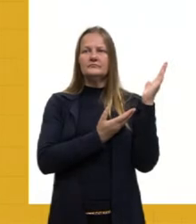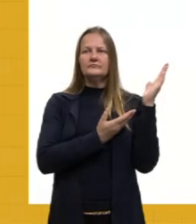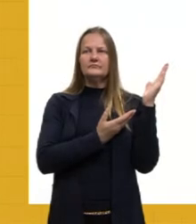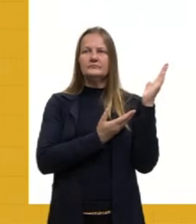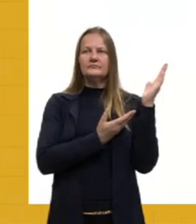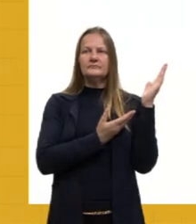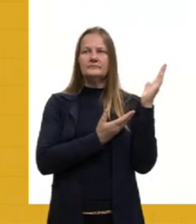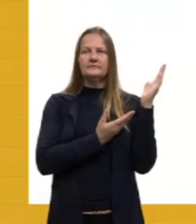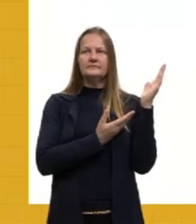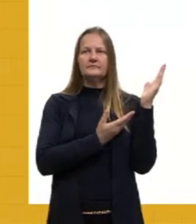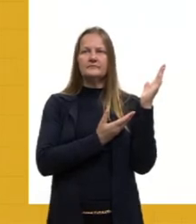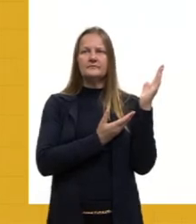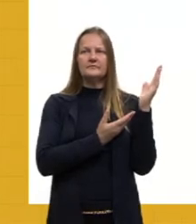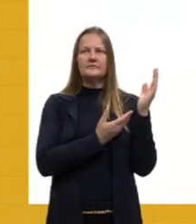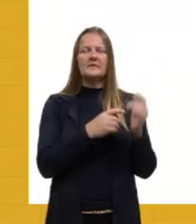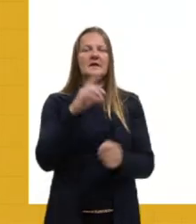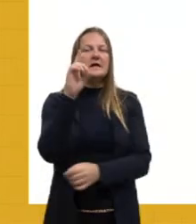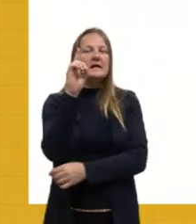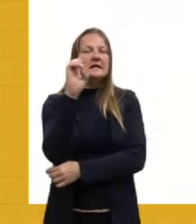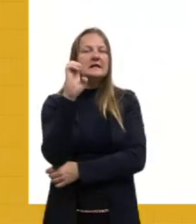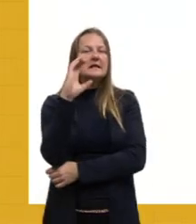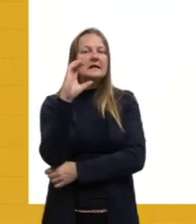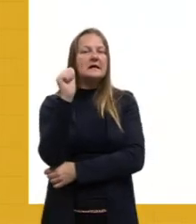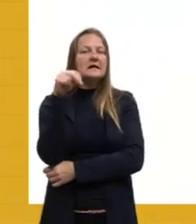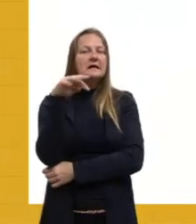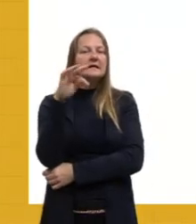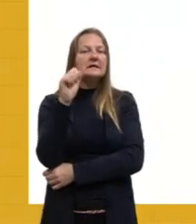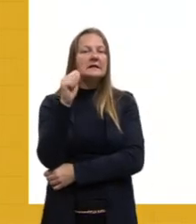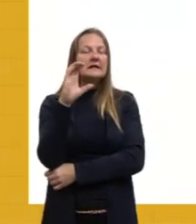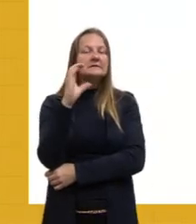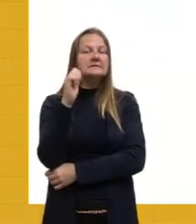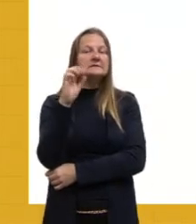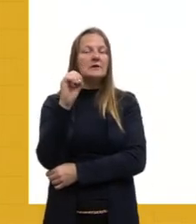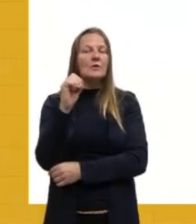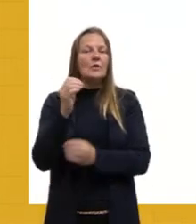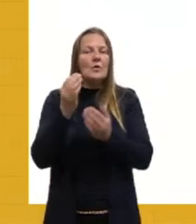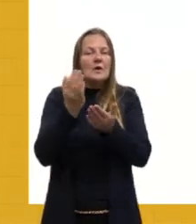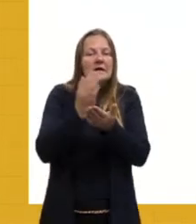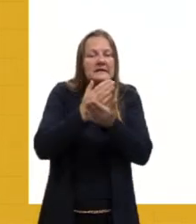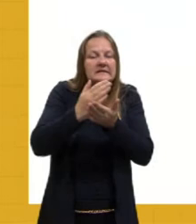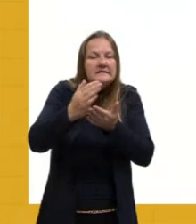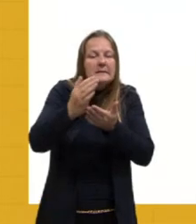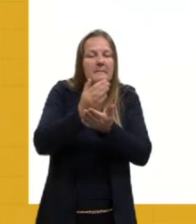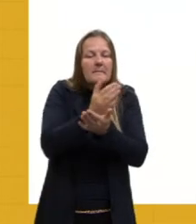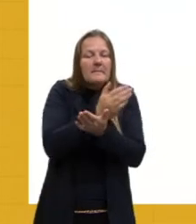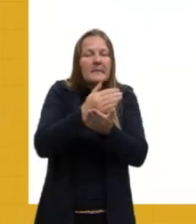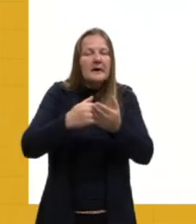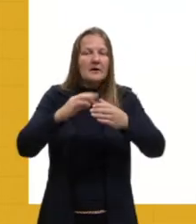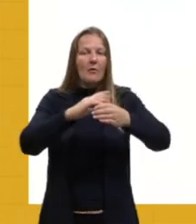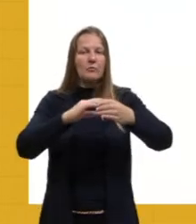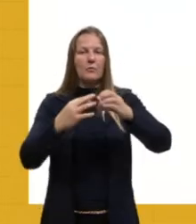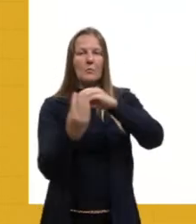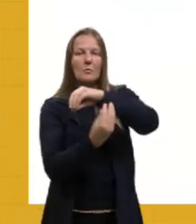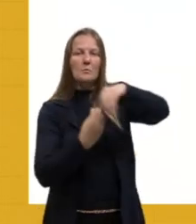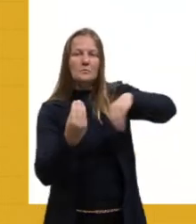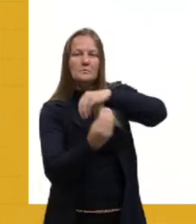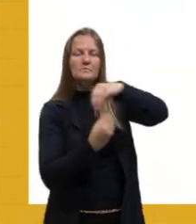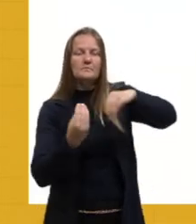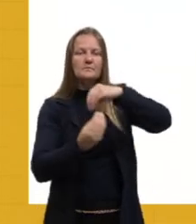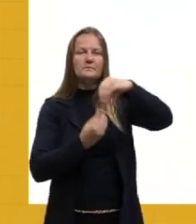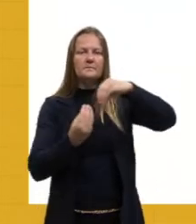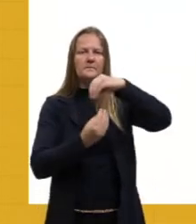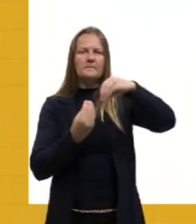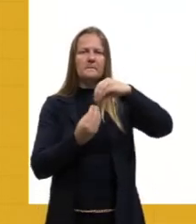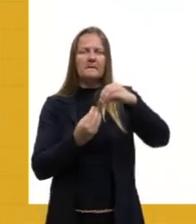Então, decantação é um jeito de separar misturas. O que acontece? Tem